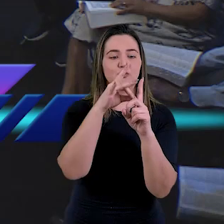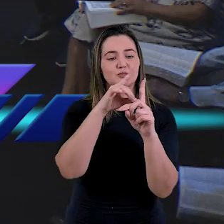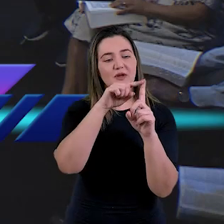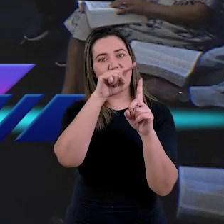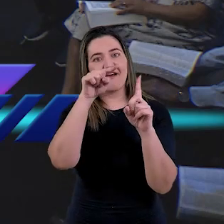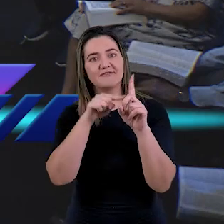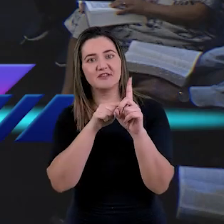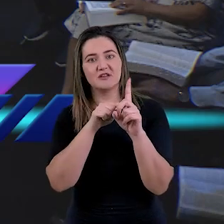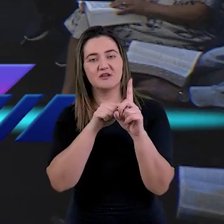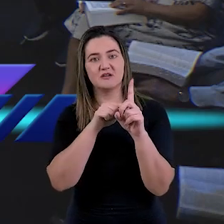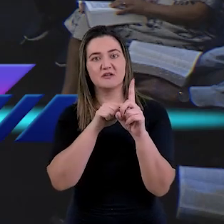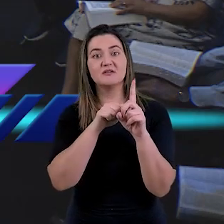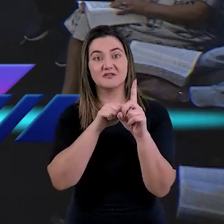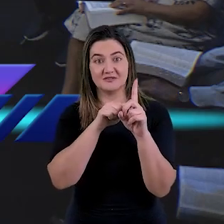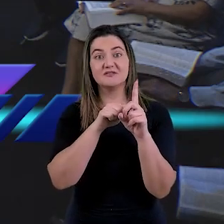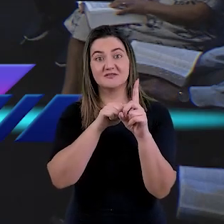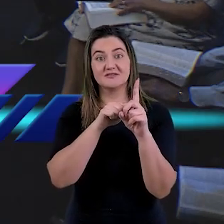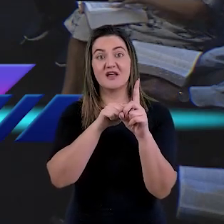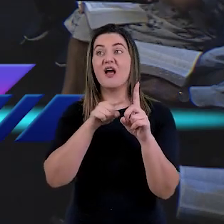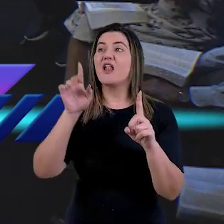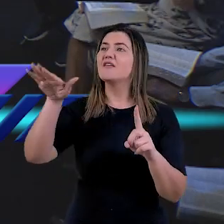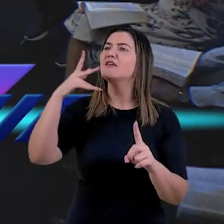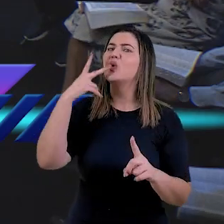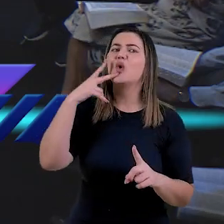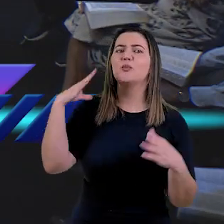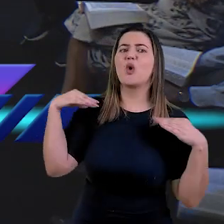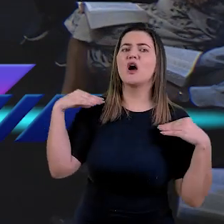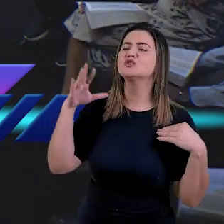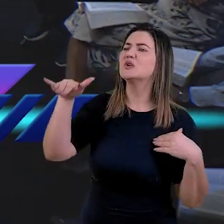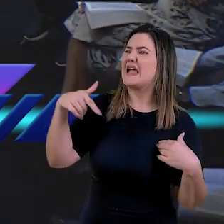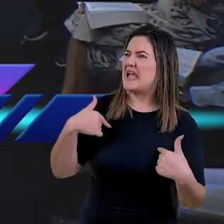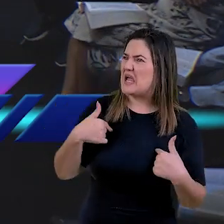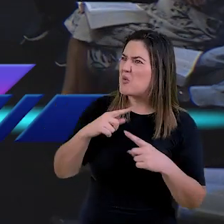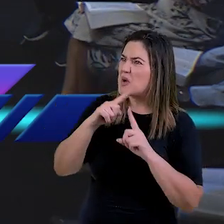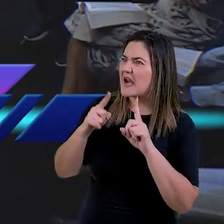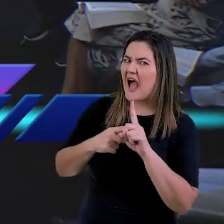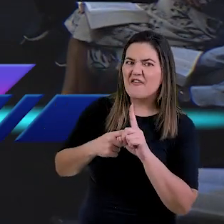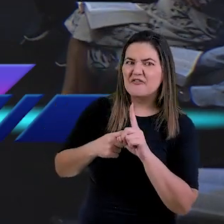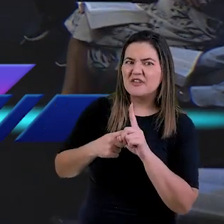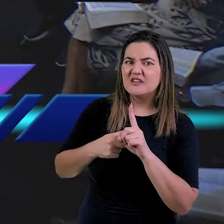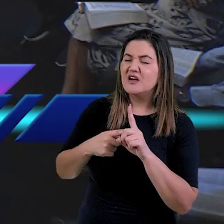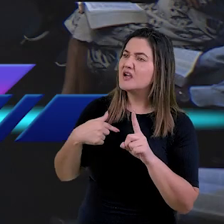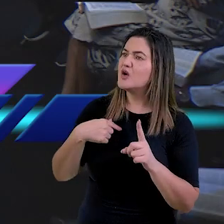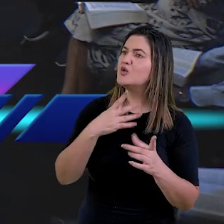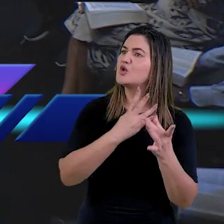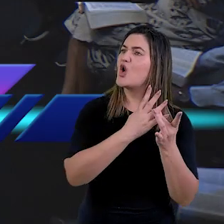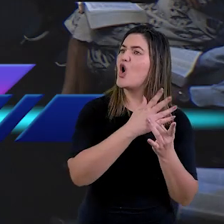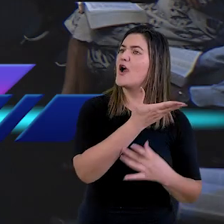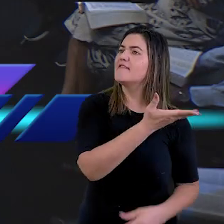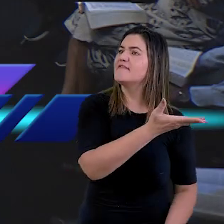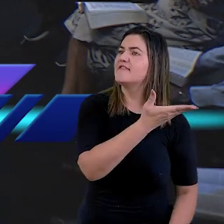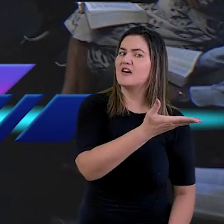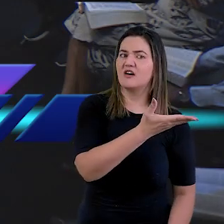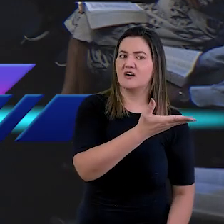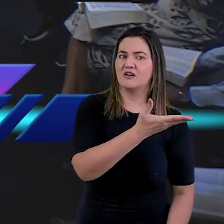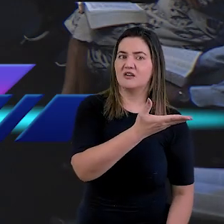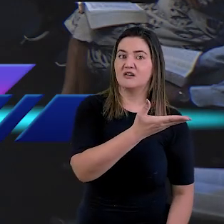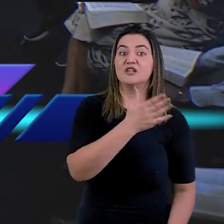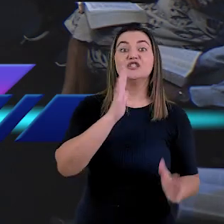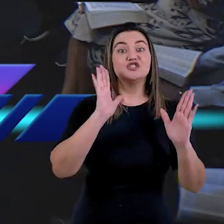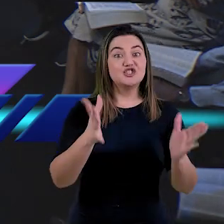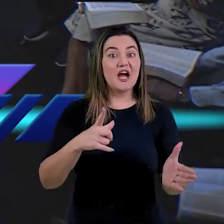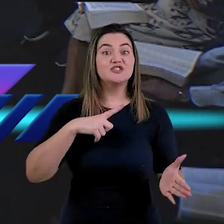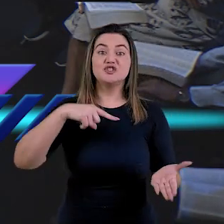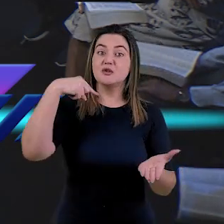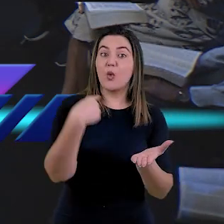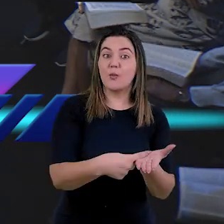como é que eu posso estar grávida se eu ainda sou noiva? Ela estava nesse período de compromisso com José. Era